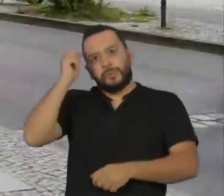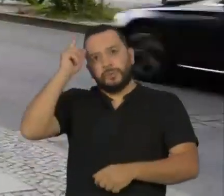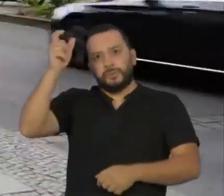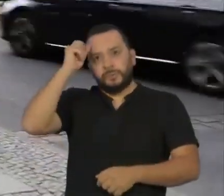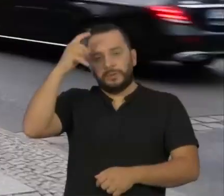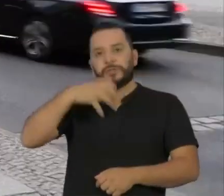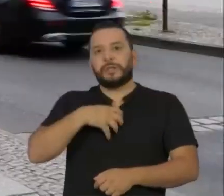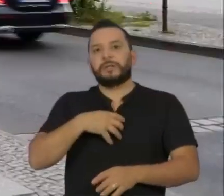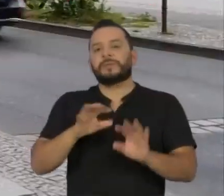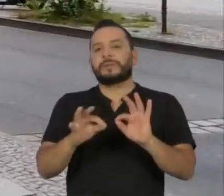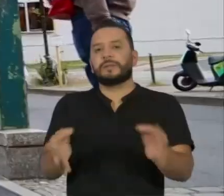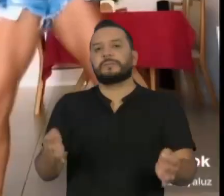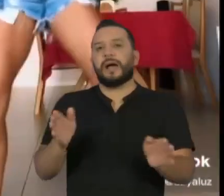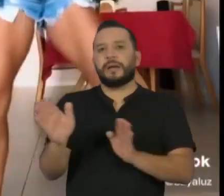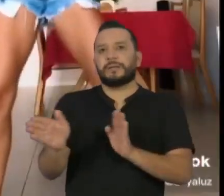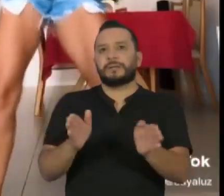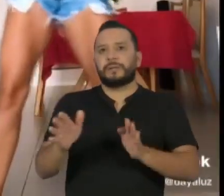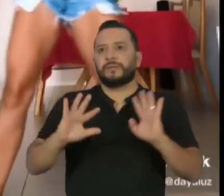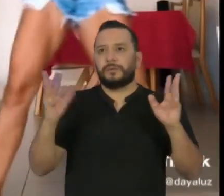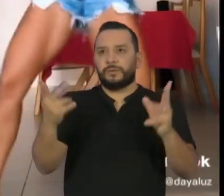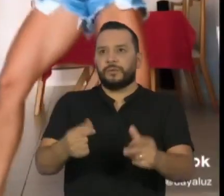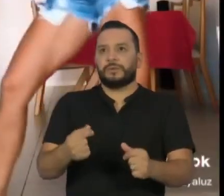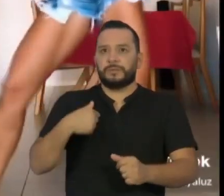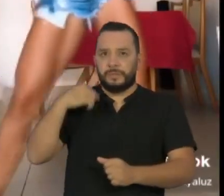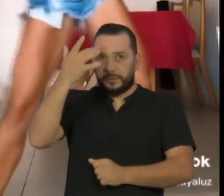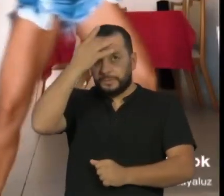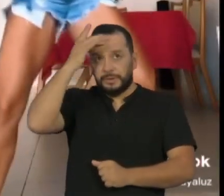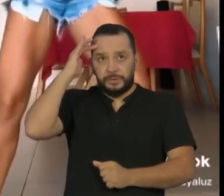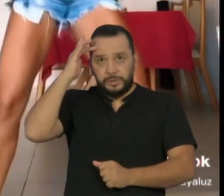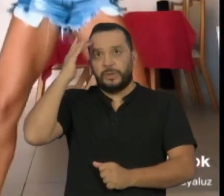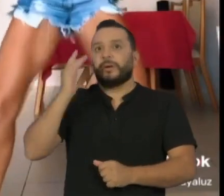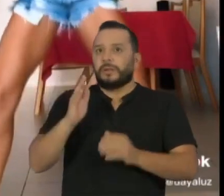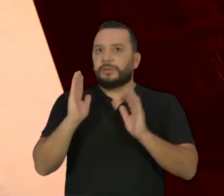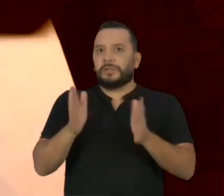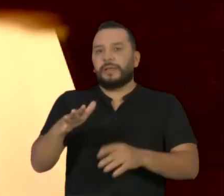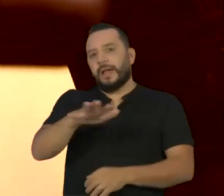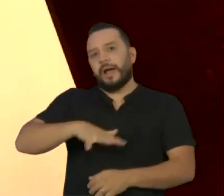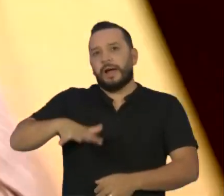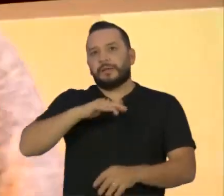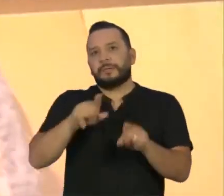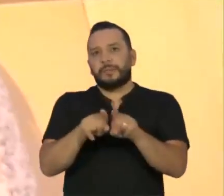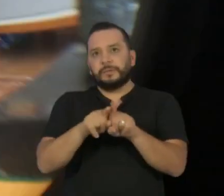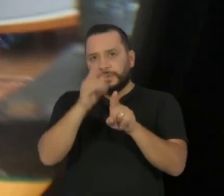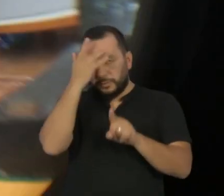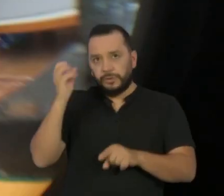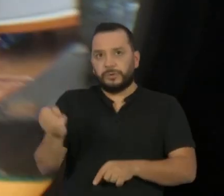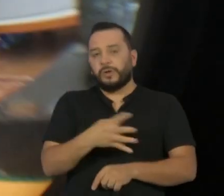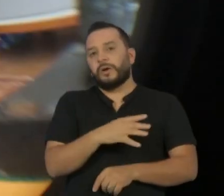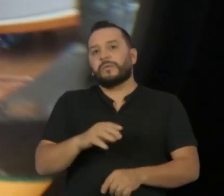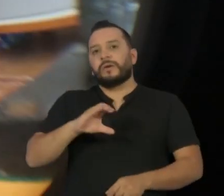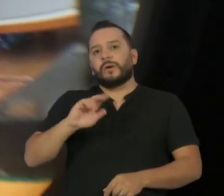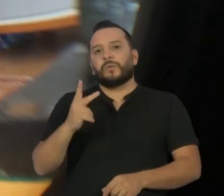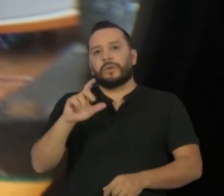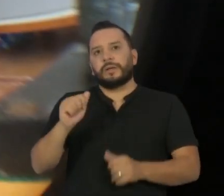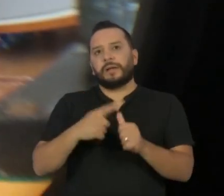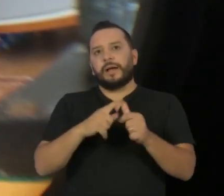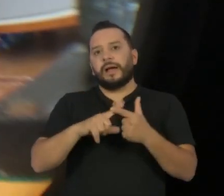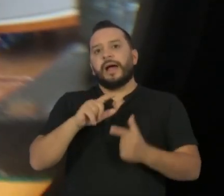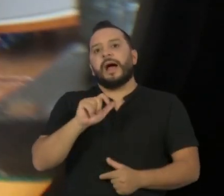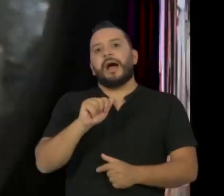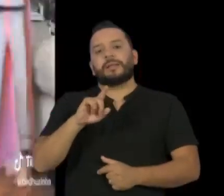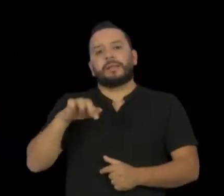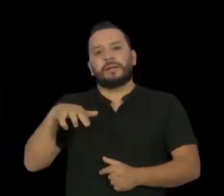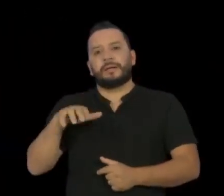simples e acessível a todos, não só ao público já iniciado na área. Cunha Júnior e Adriana Couto seguem na